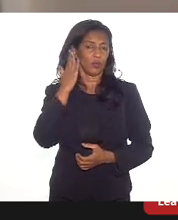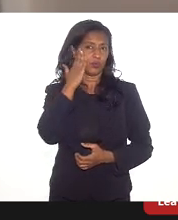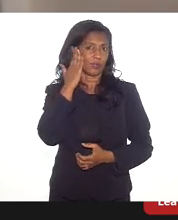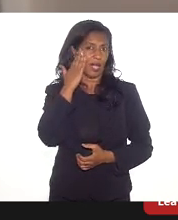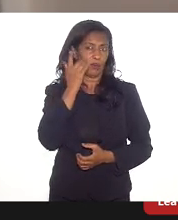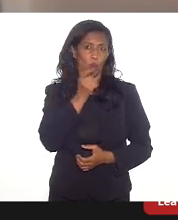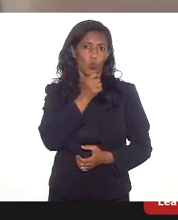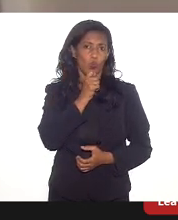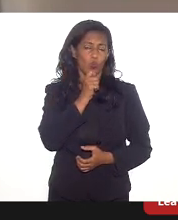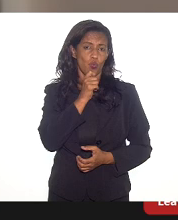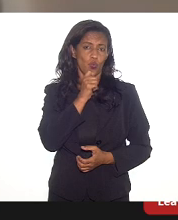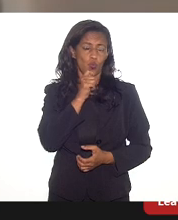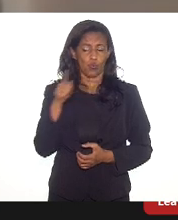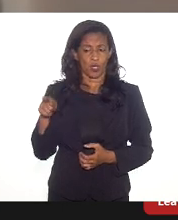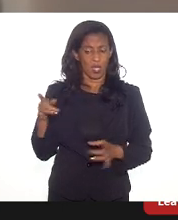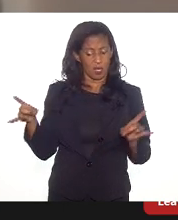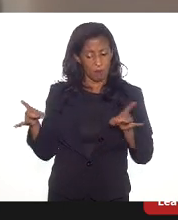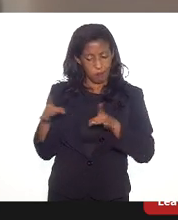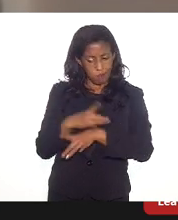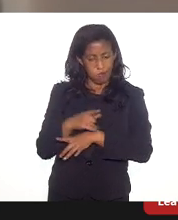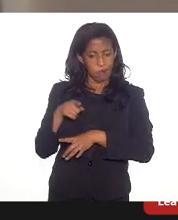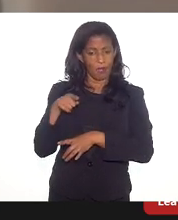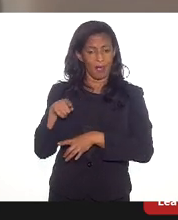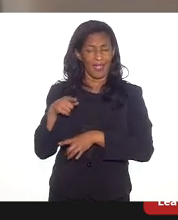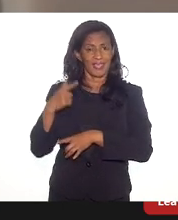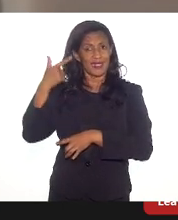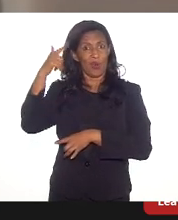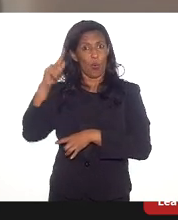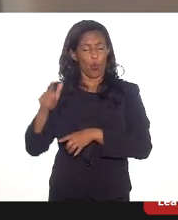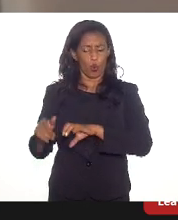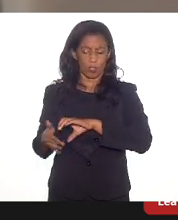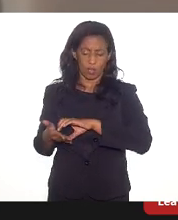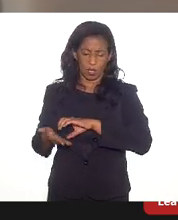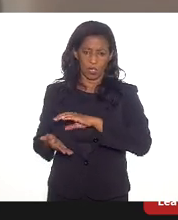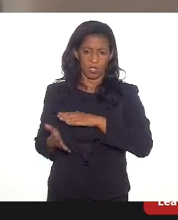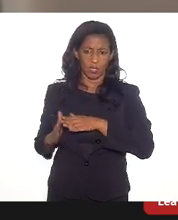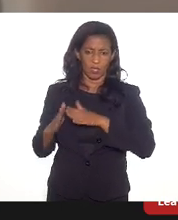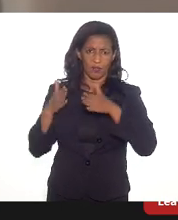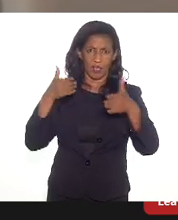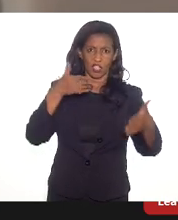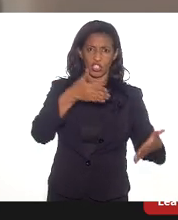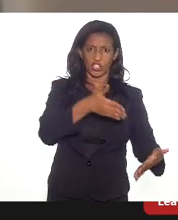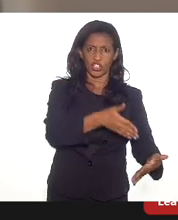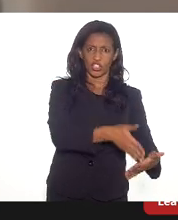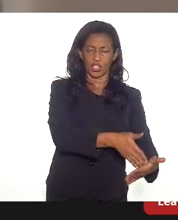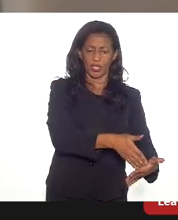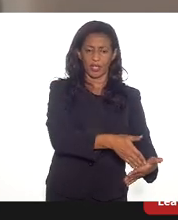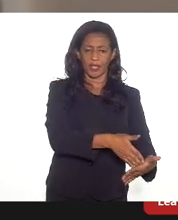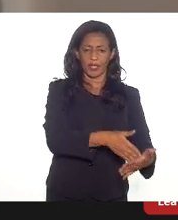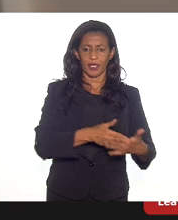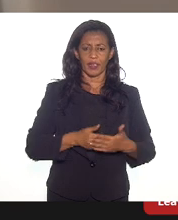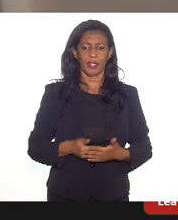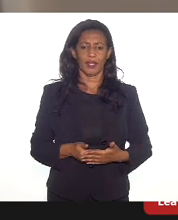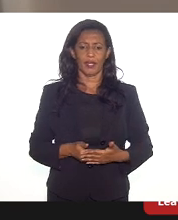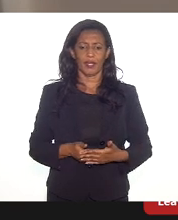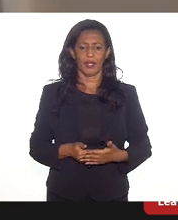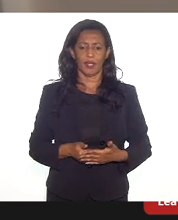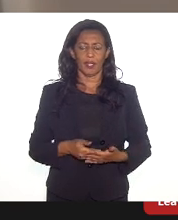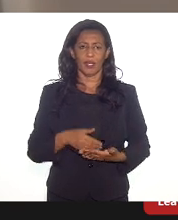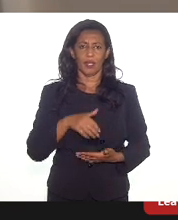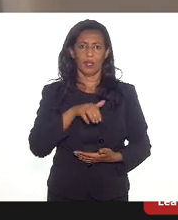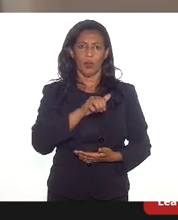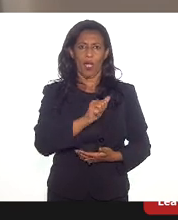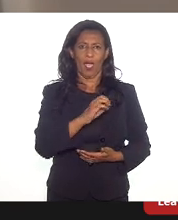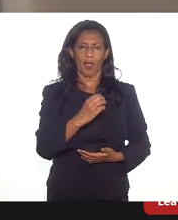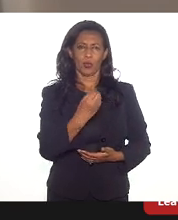não tem, quer dizer, definido, essa outra rota que chegará ali no Porto do Açúcar,